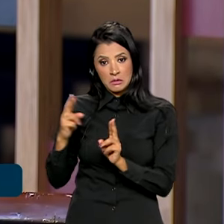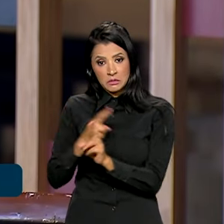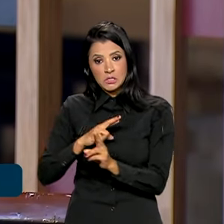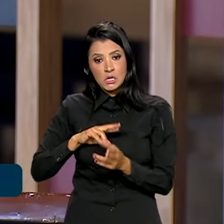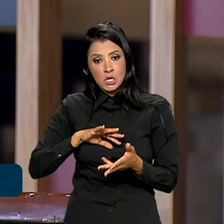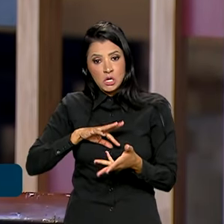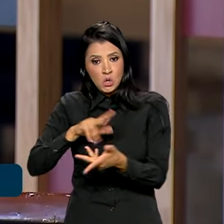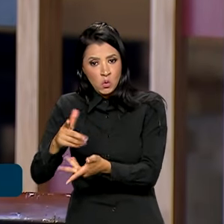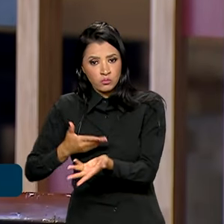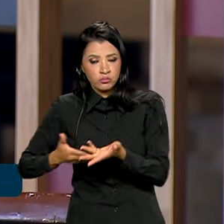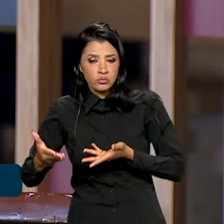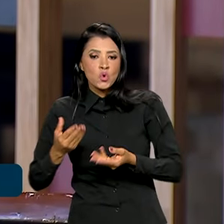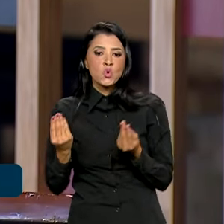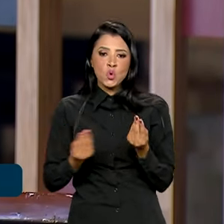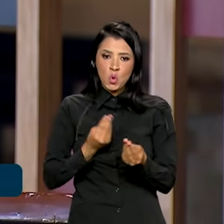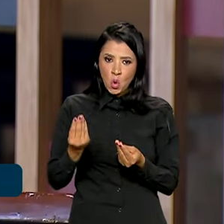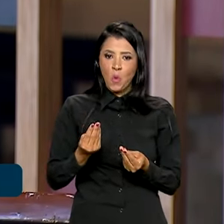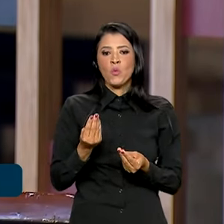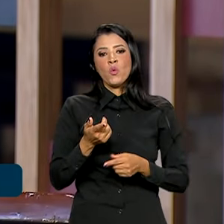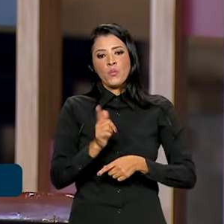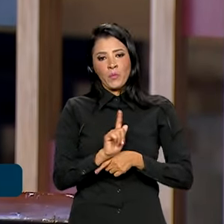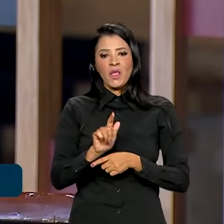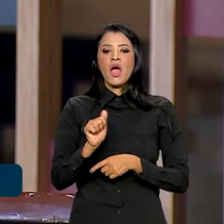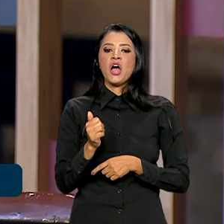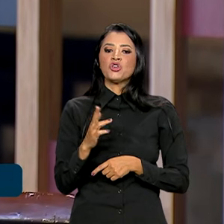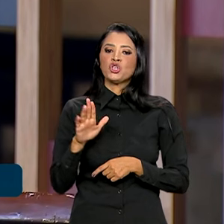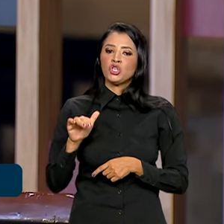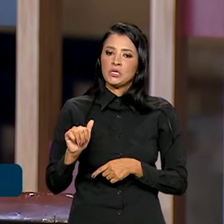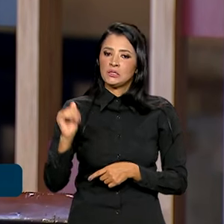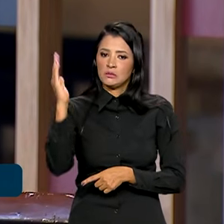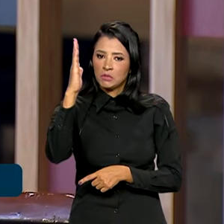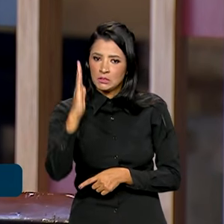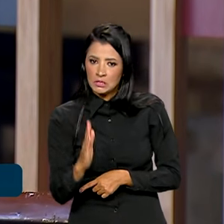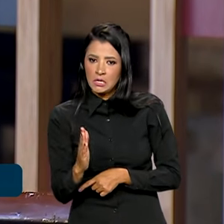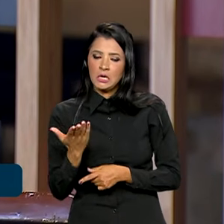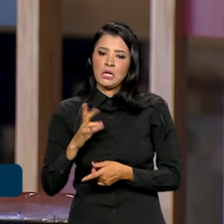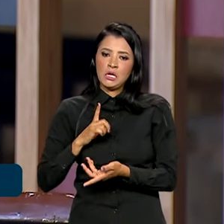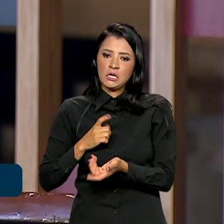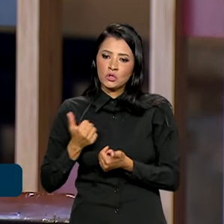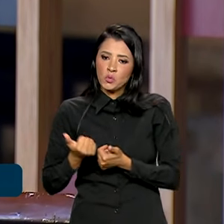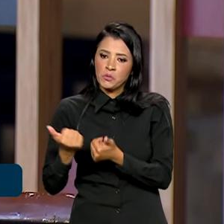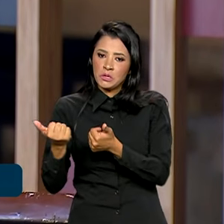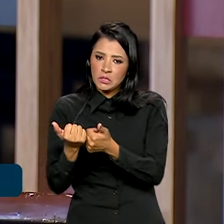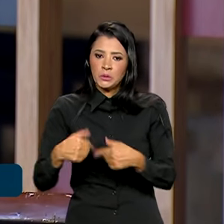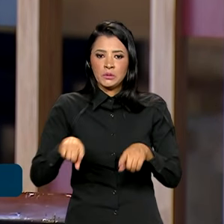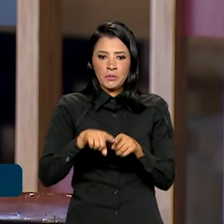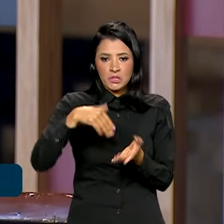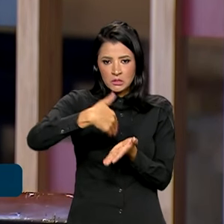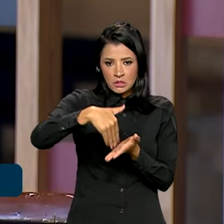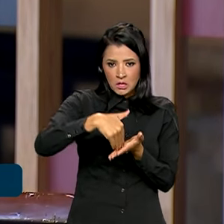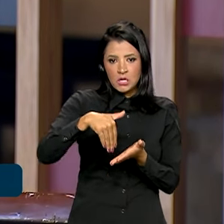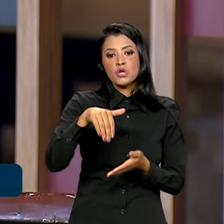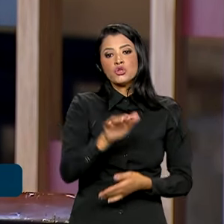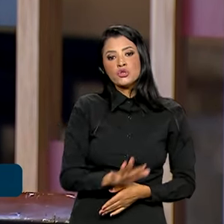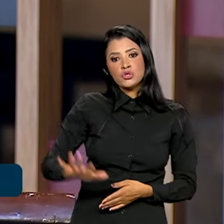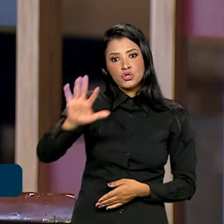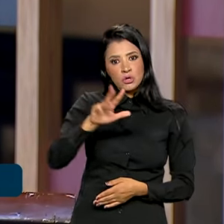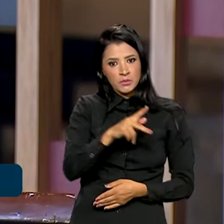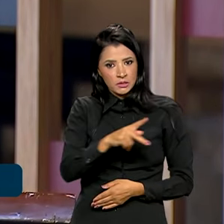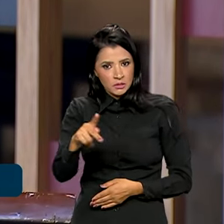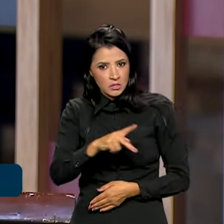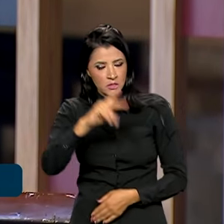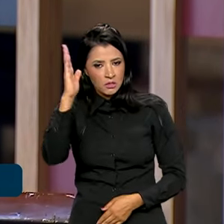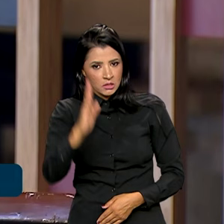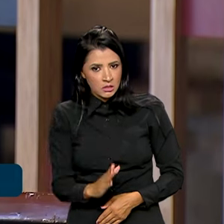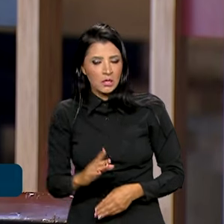através, por intermédio da Agência Brasileira de Cooperação, a Secretaria-Geral da Presidência da República, o Ministério